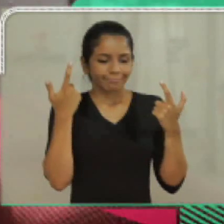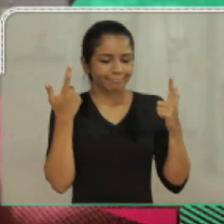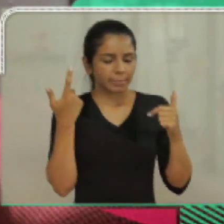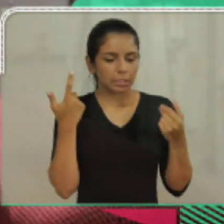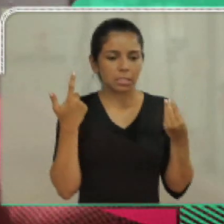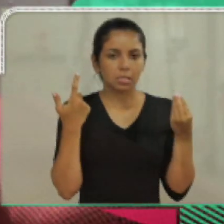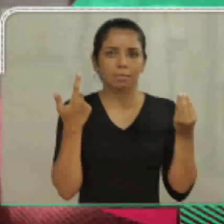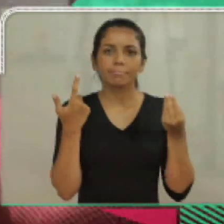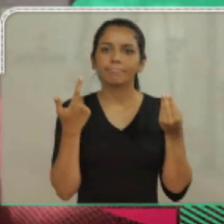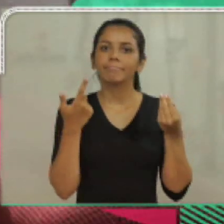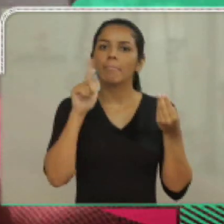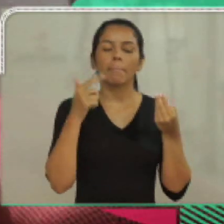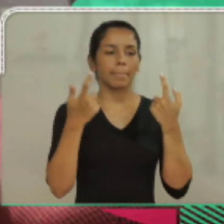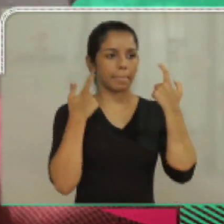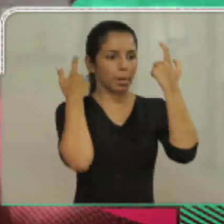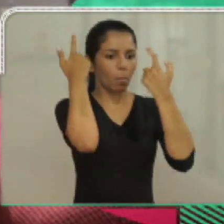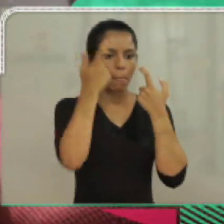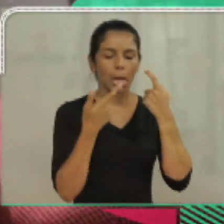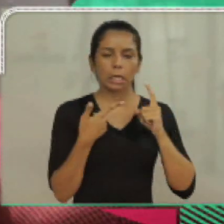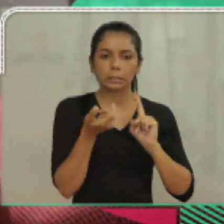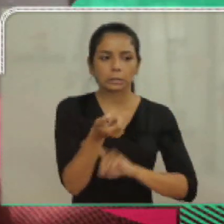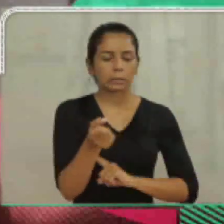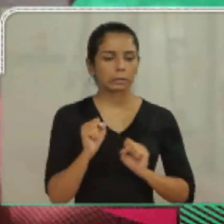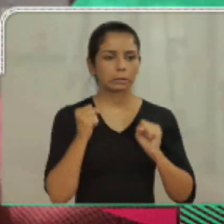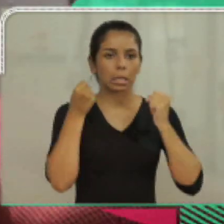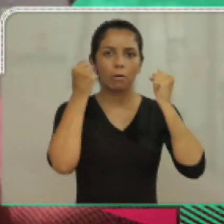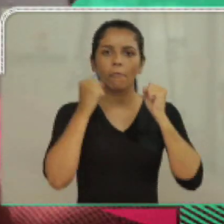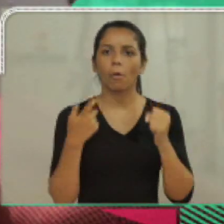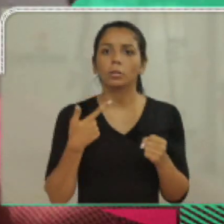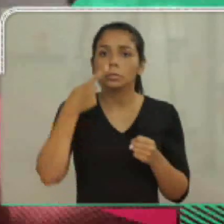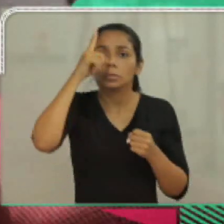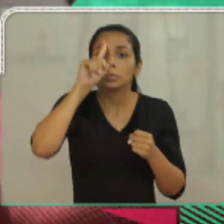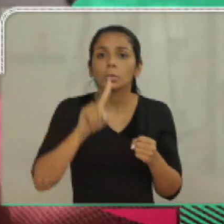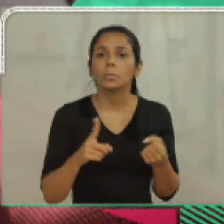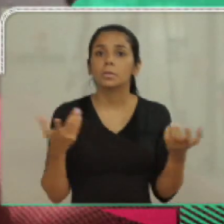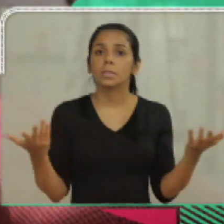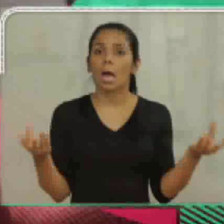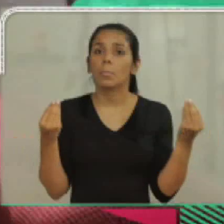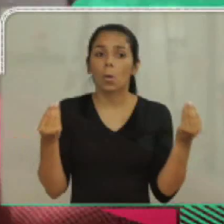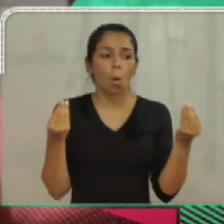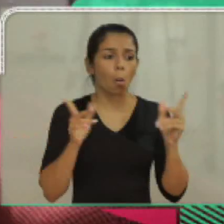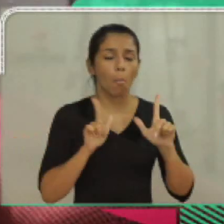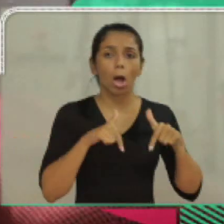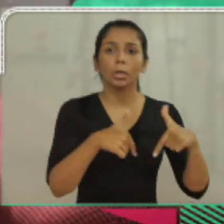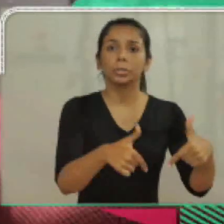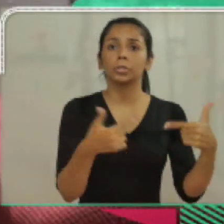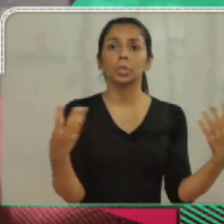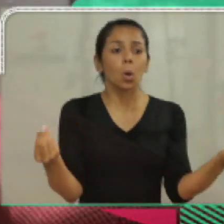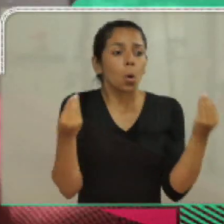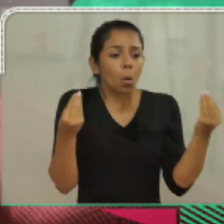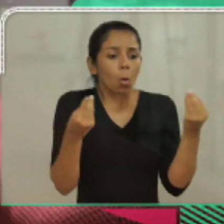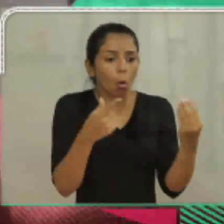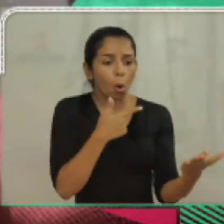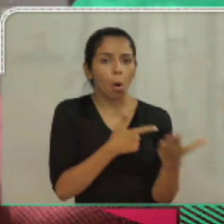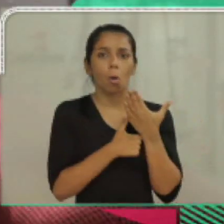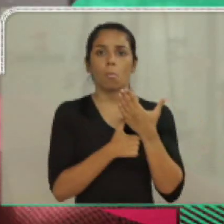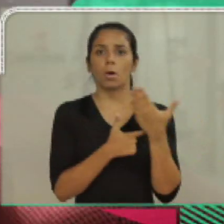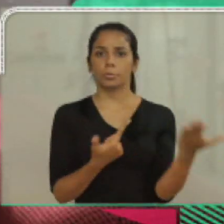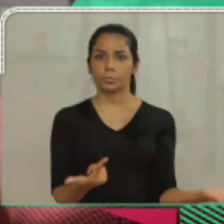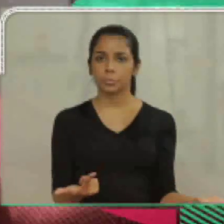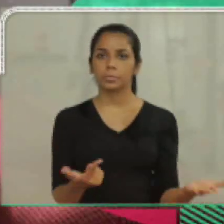fica meio preso. Meio, digamos, preocupados,